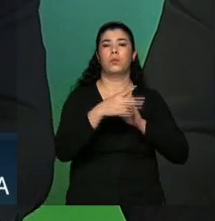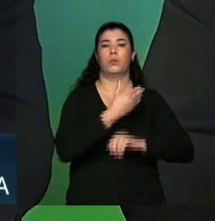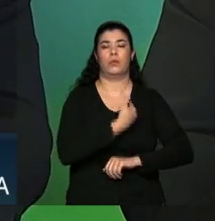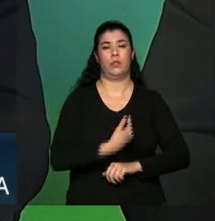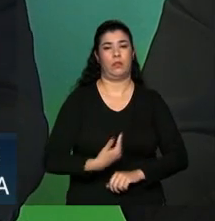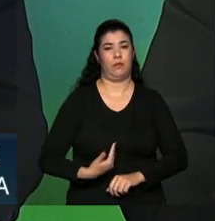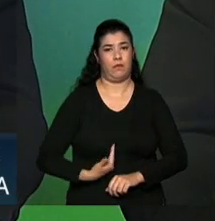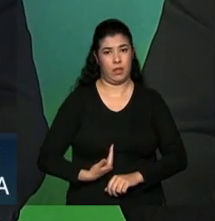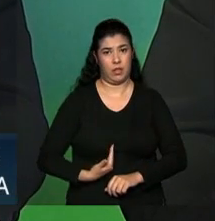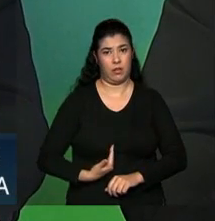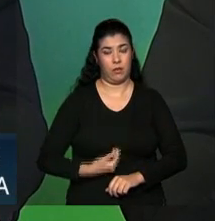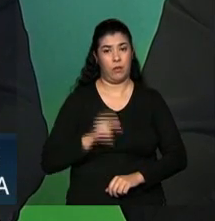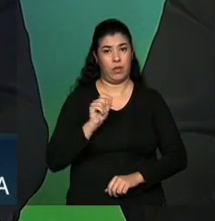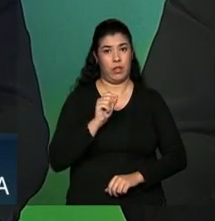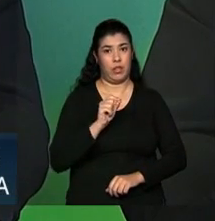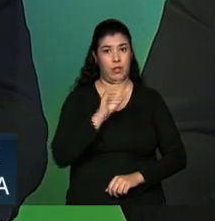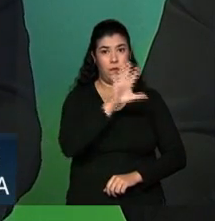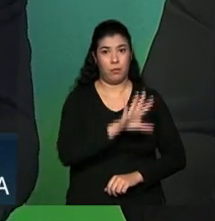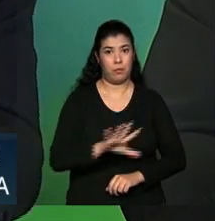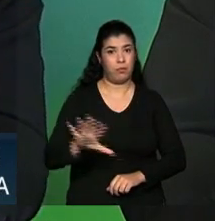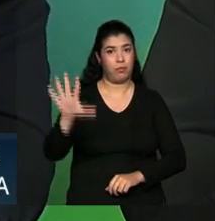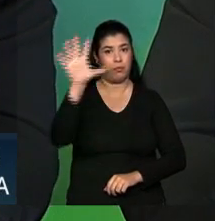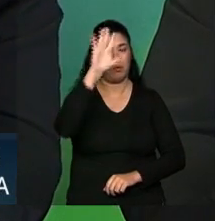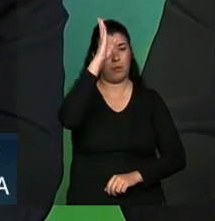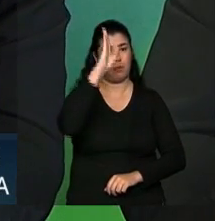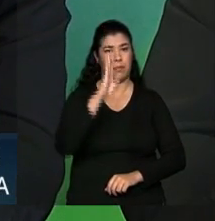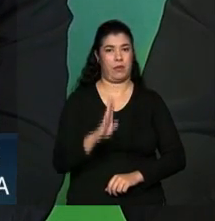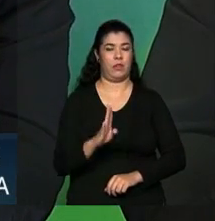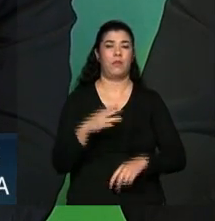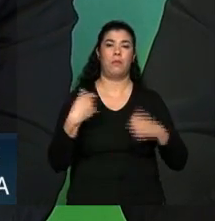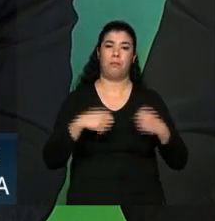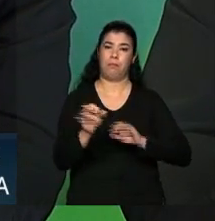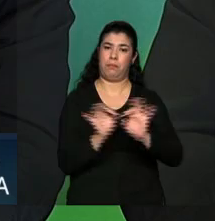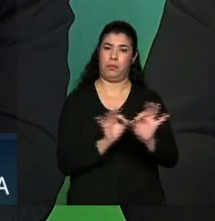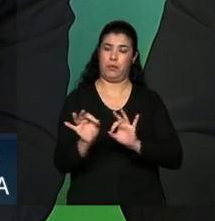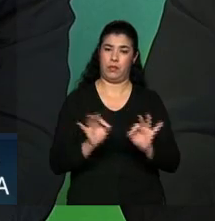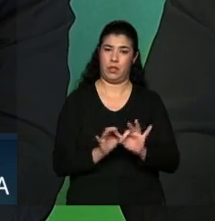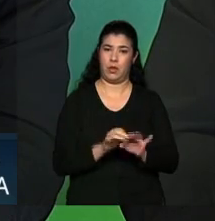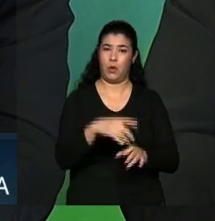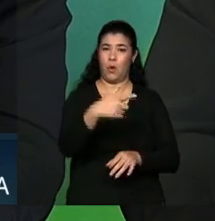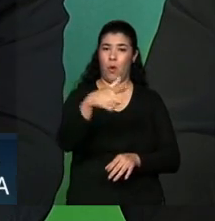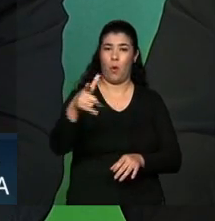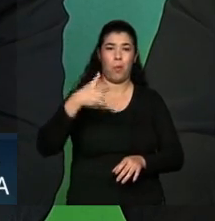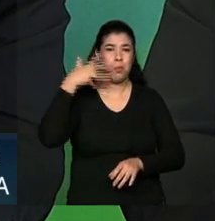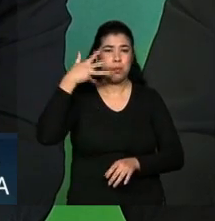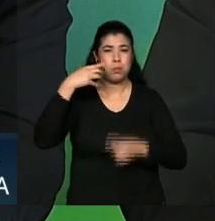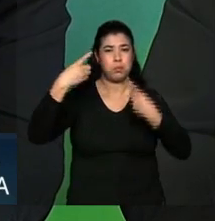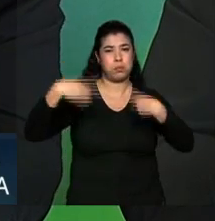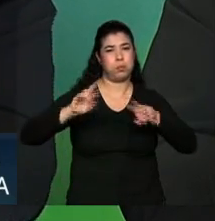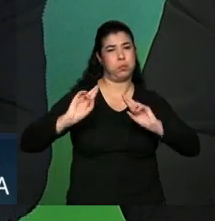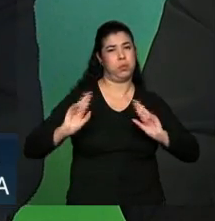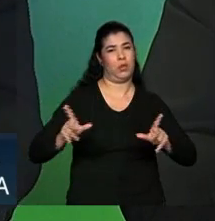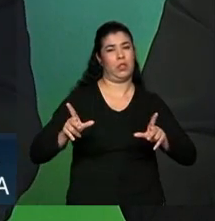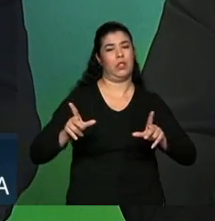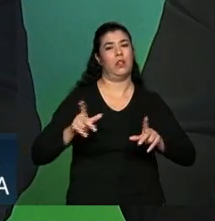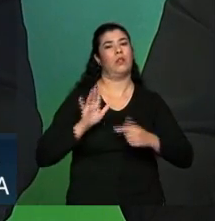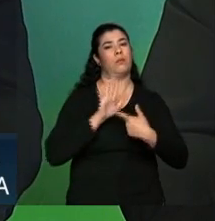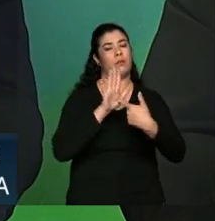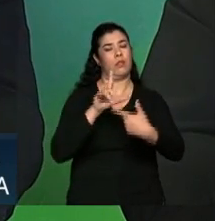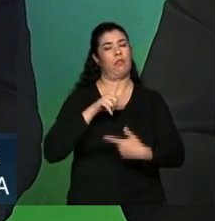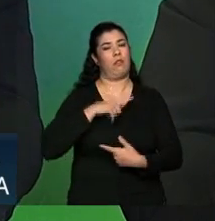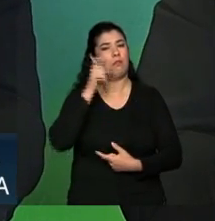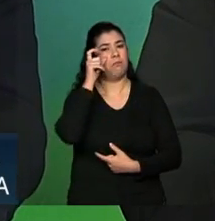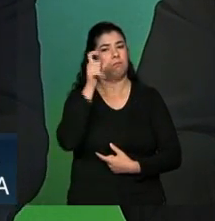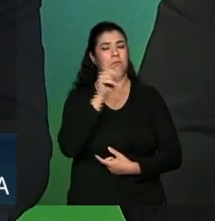é uma questão do Estado brasileiro. Portanto, a oposição, nas conversas em que eu fiz, se mostrou muito responsável